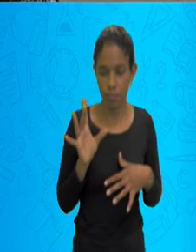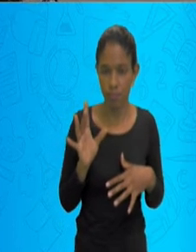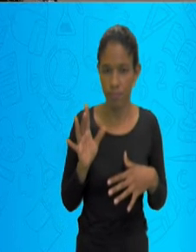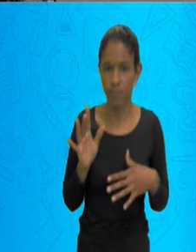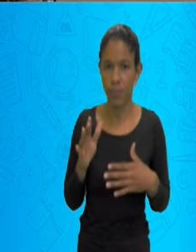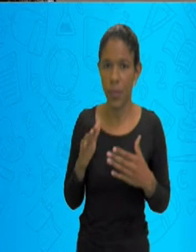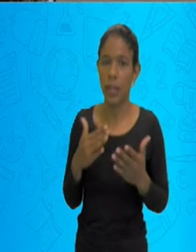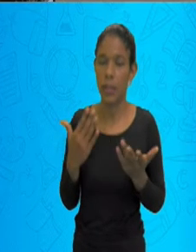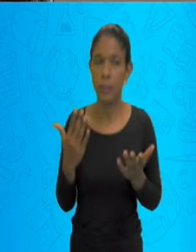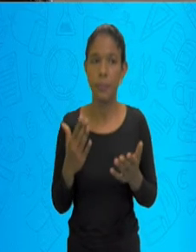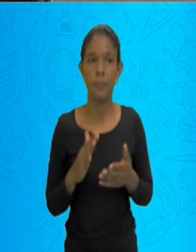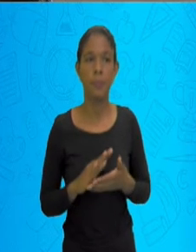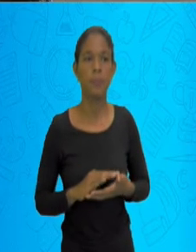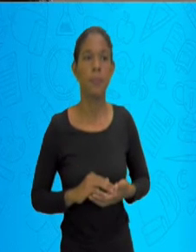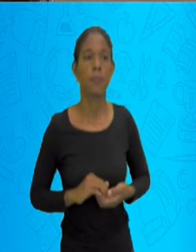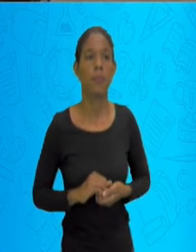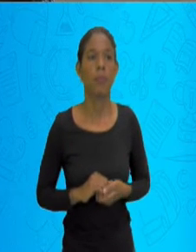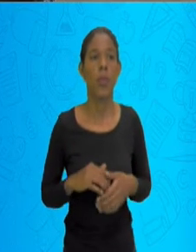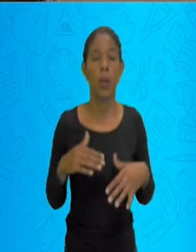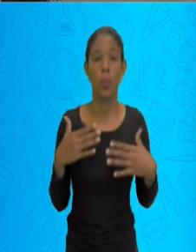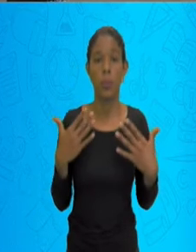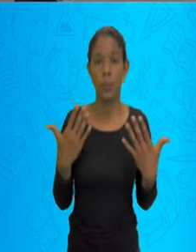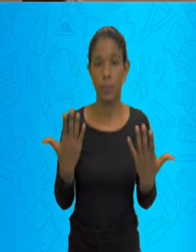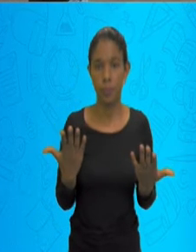de uma forma legal. Bom,